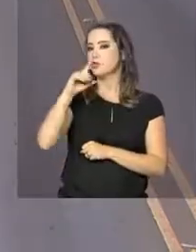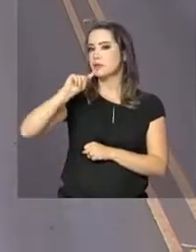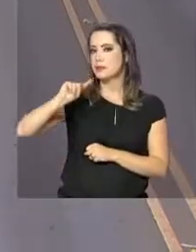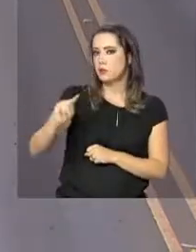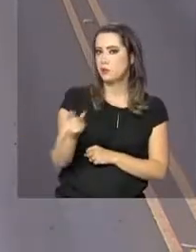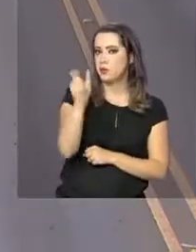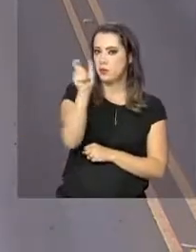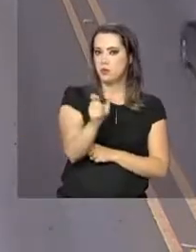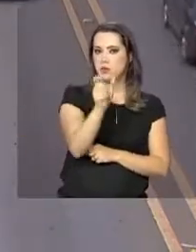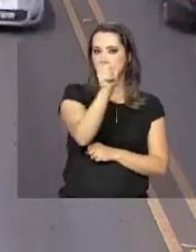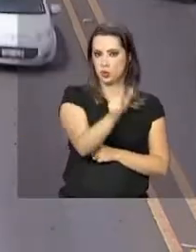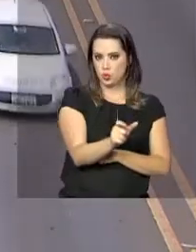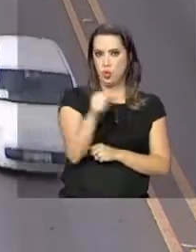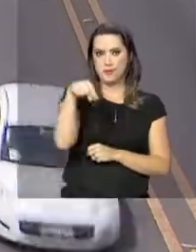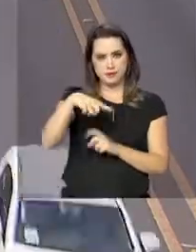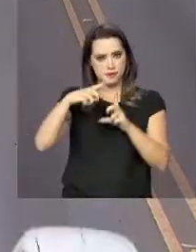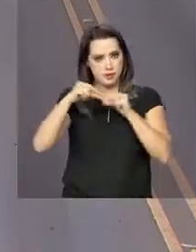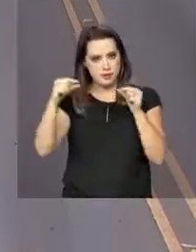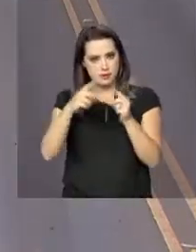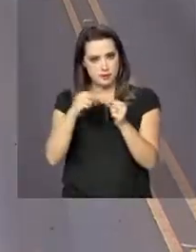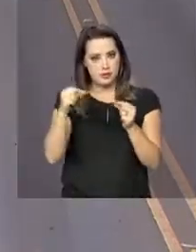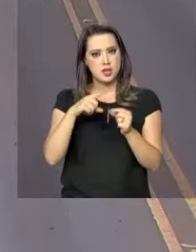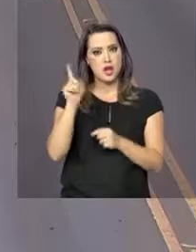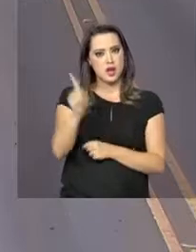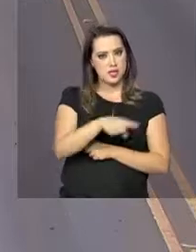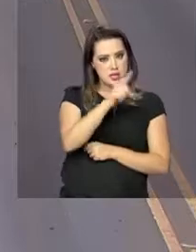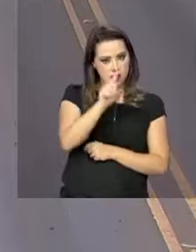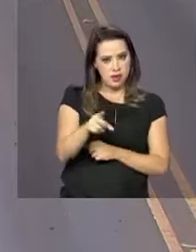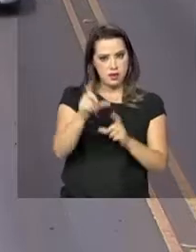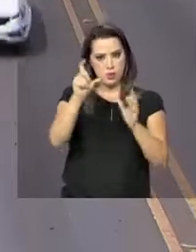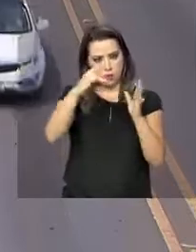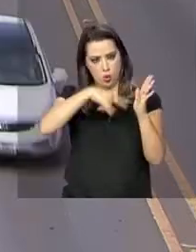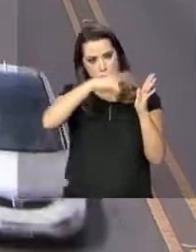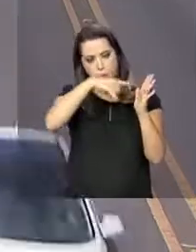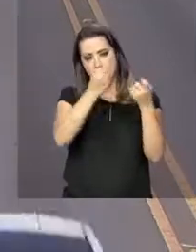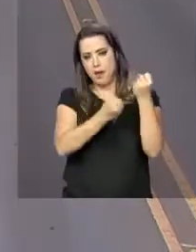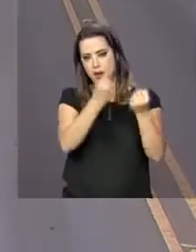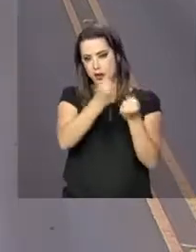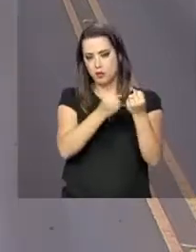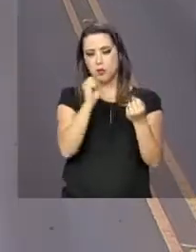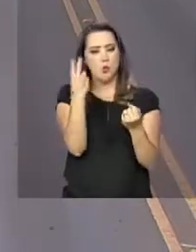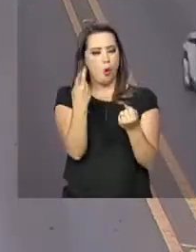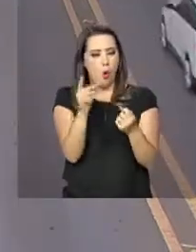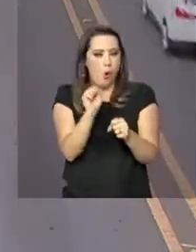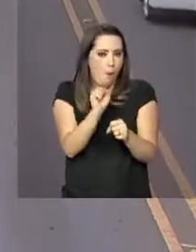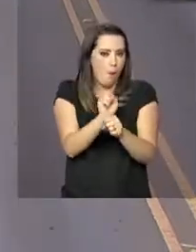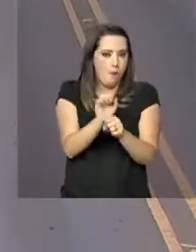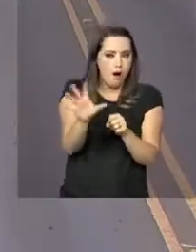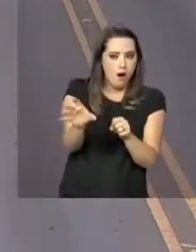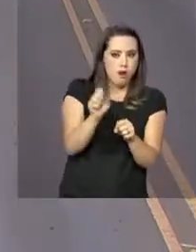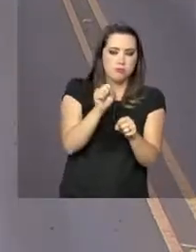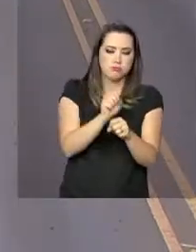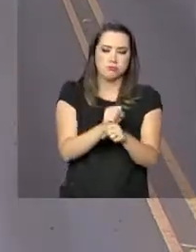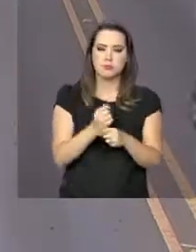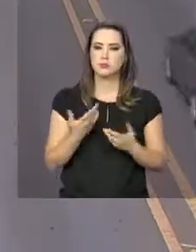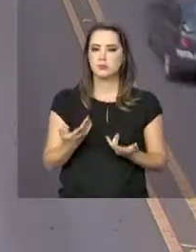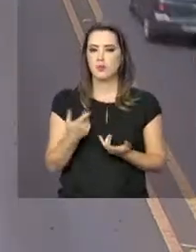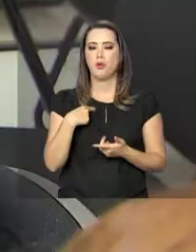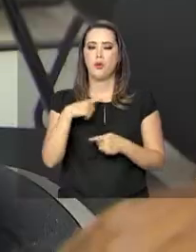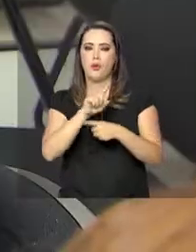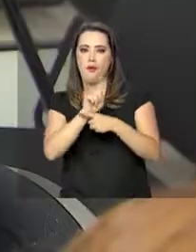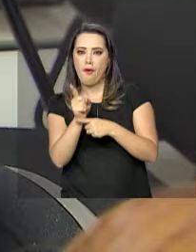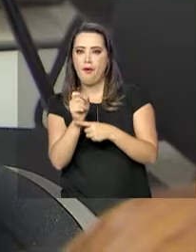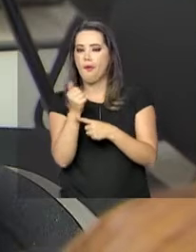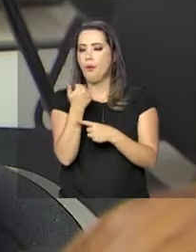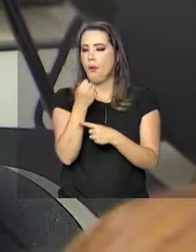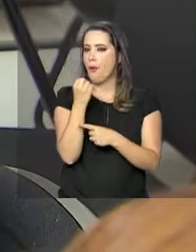Distrito Federal por cometer infrações de trânsito, como, por exemplo, dirigir em alta velocidade ou sobre efeito de álcool.